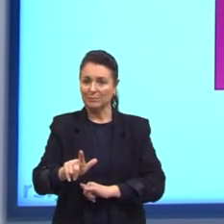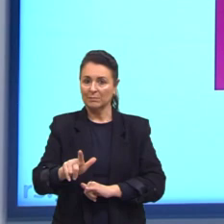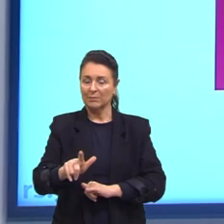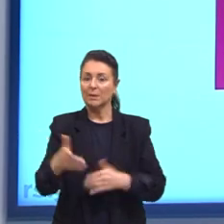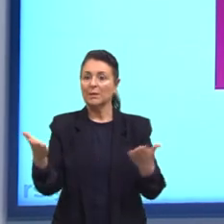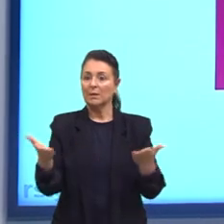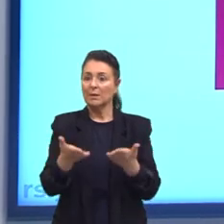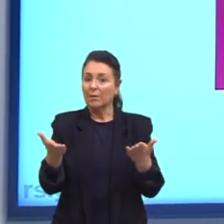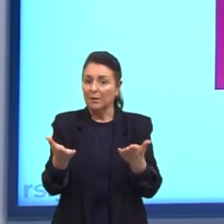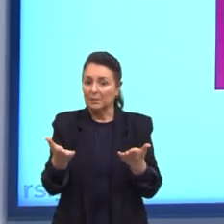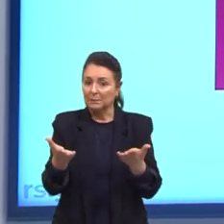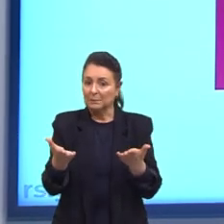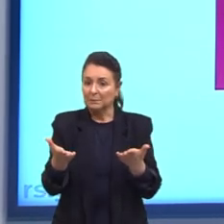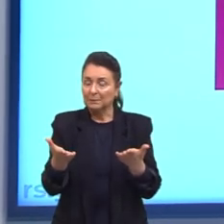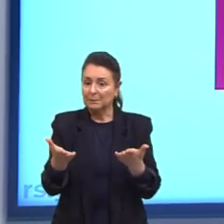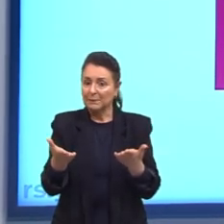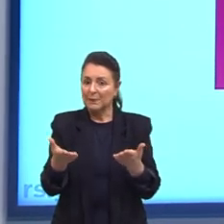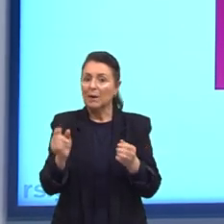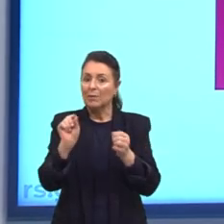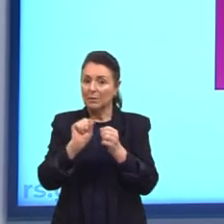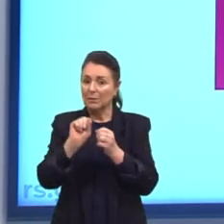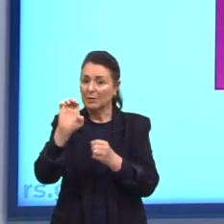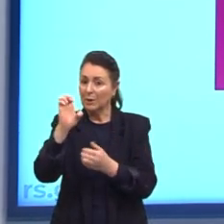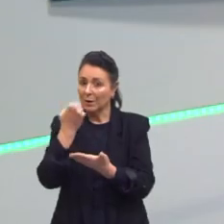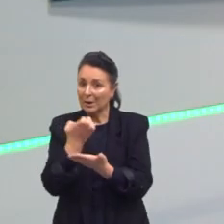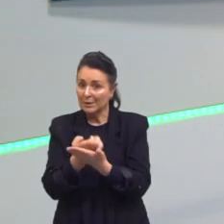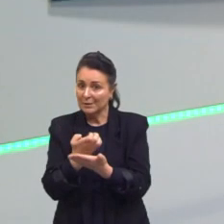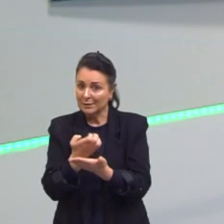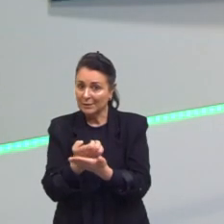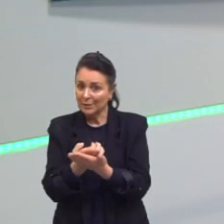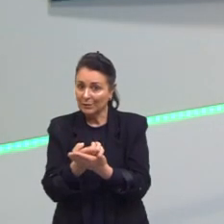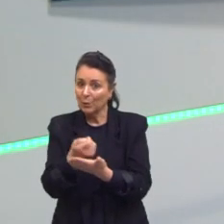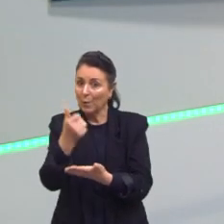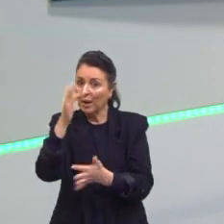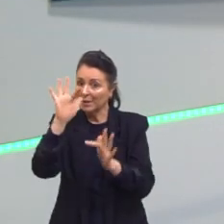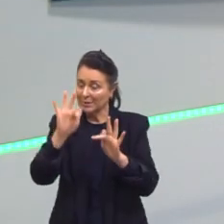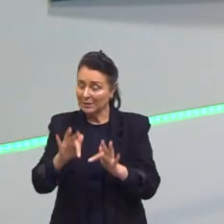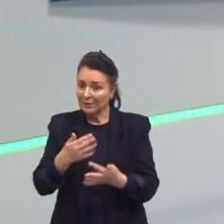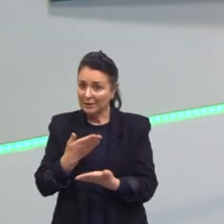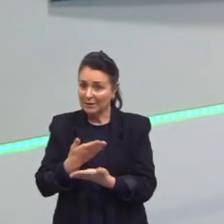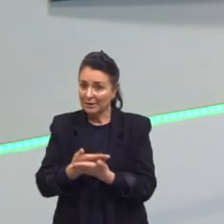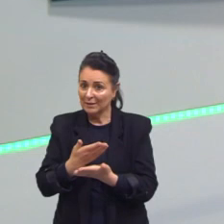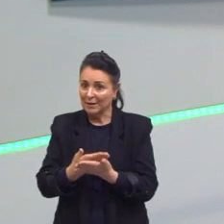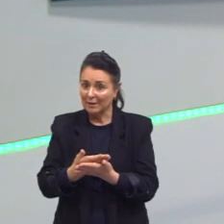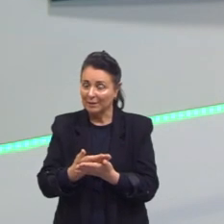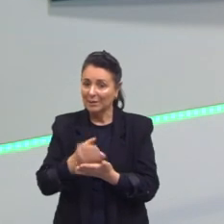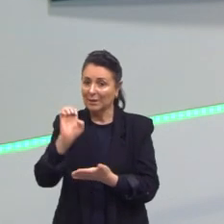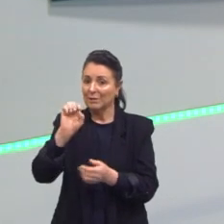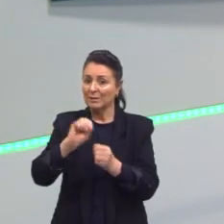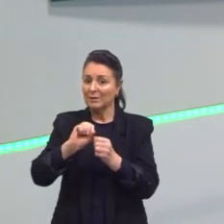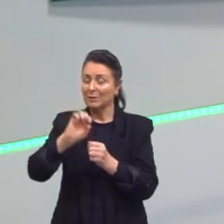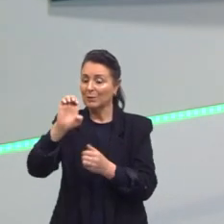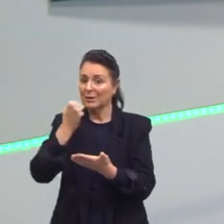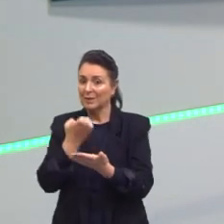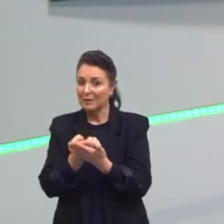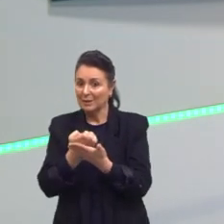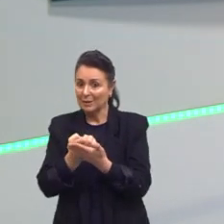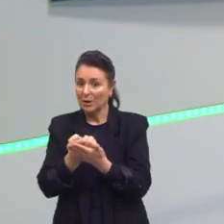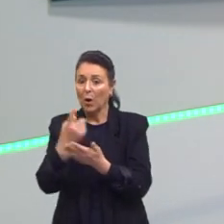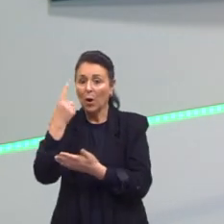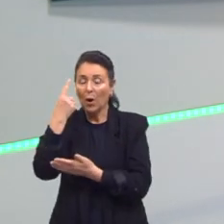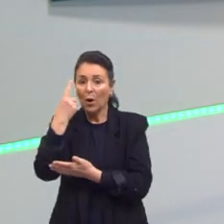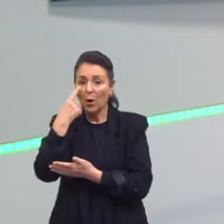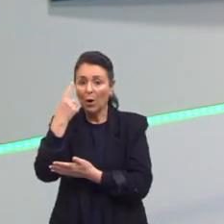portanto, eu vou chegar aqui nessa etapa final da nossa aula com exercícios. Eu convido vocês a